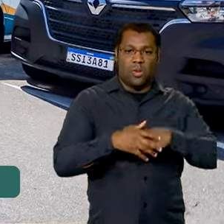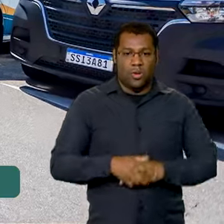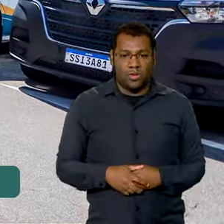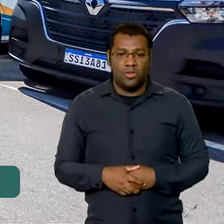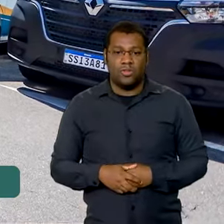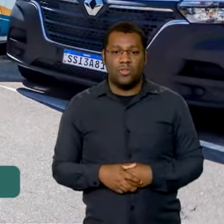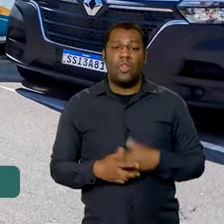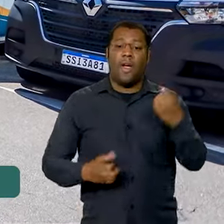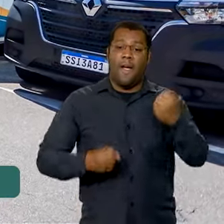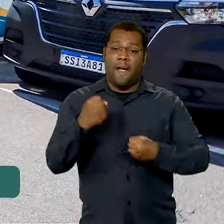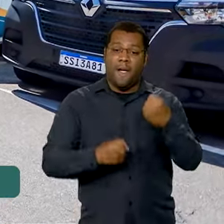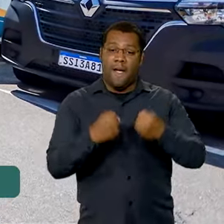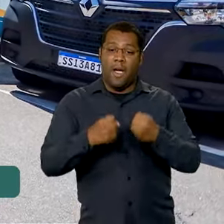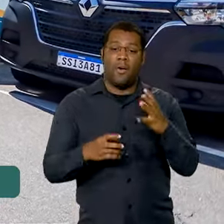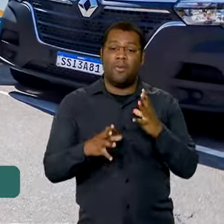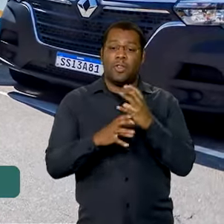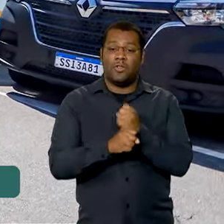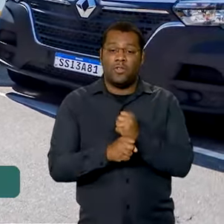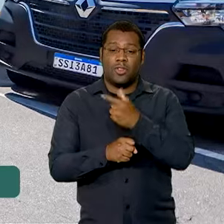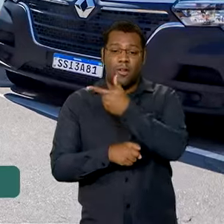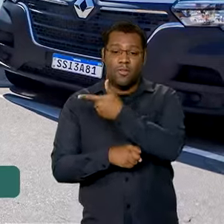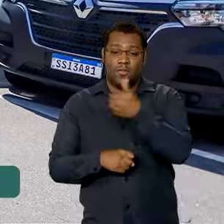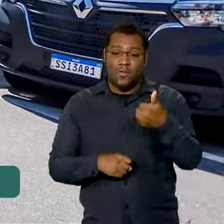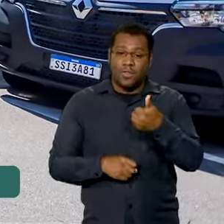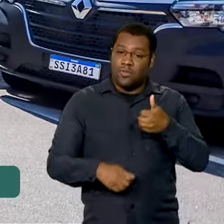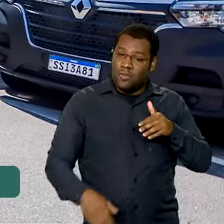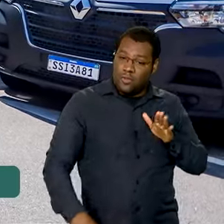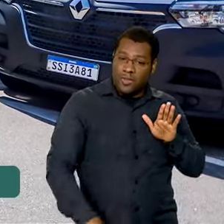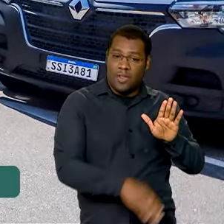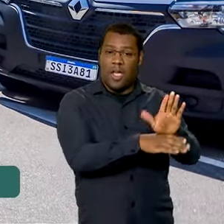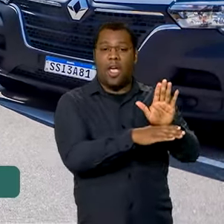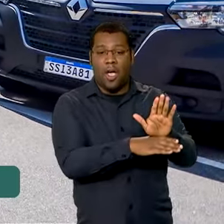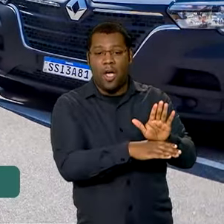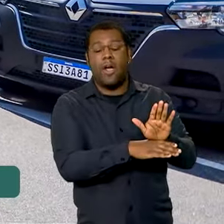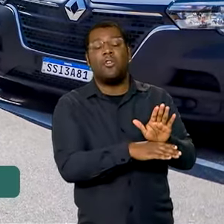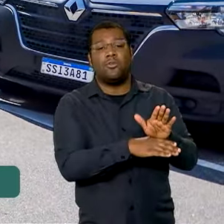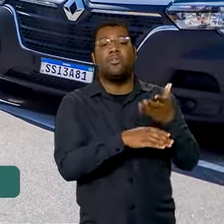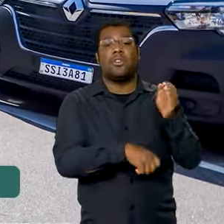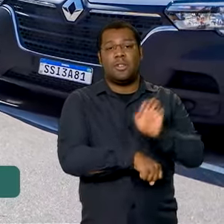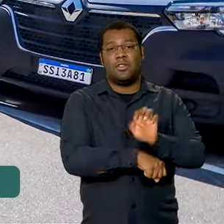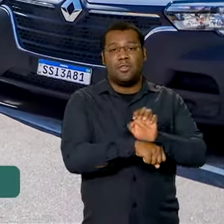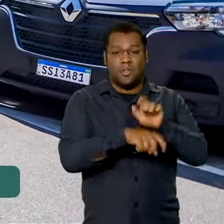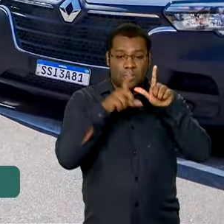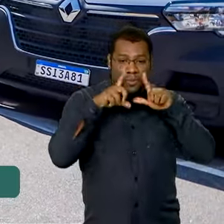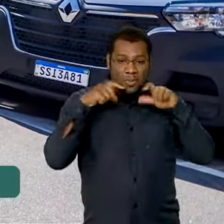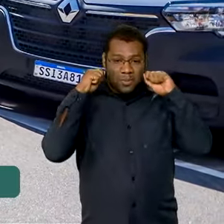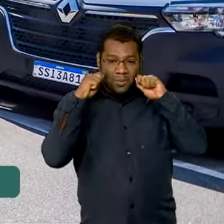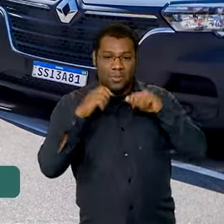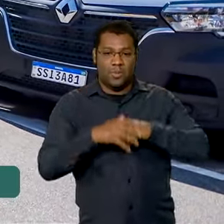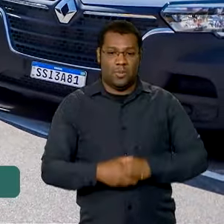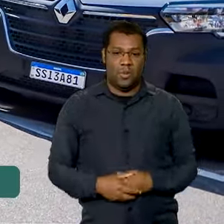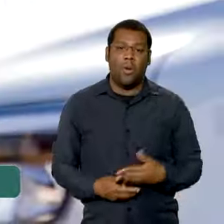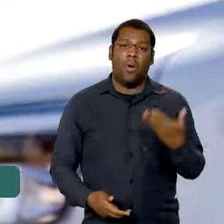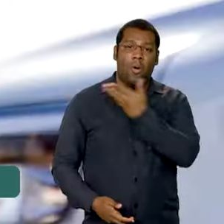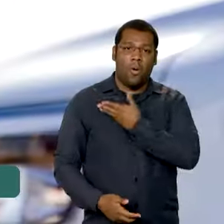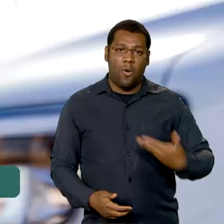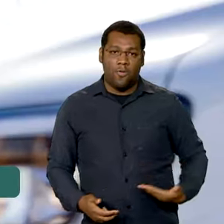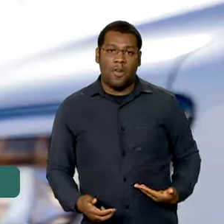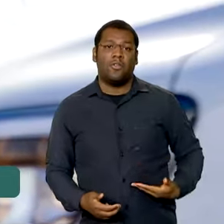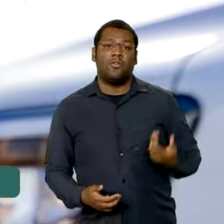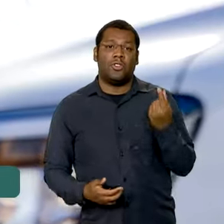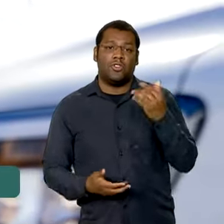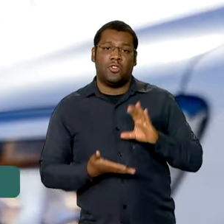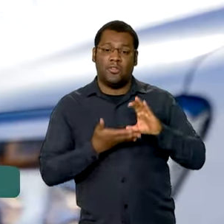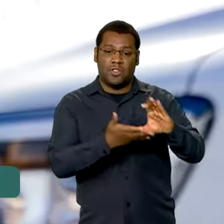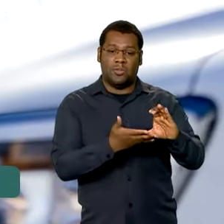21 veículos ao Programa de Mobilidade e de Assistência Social. Com investimentos de 6 milhões e meio de reais, as